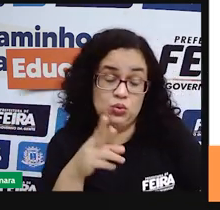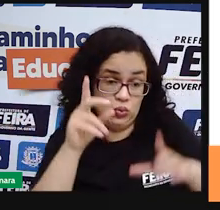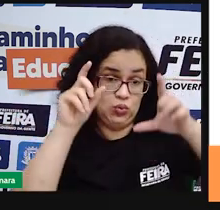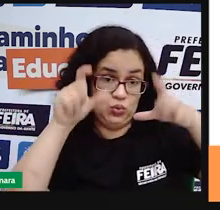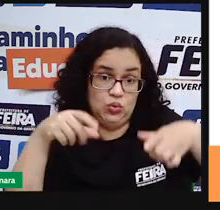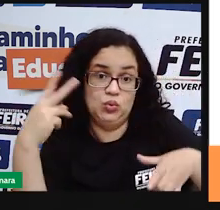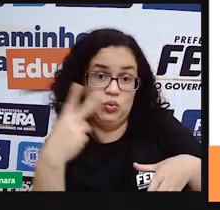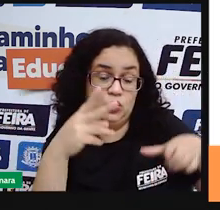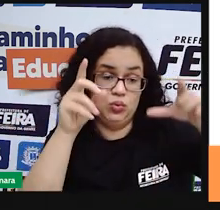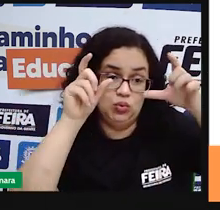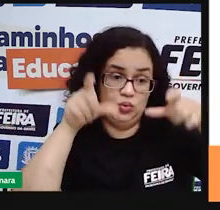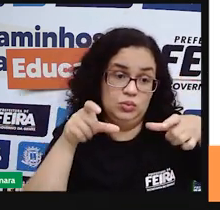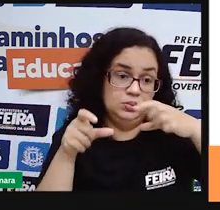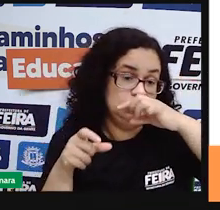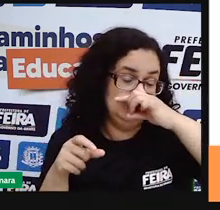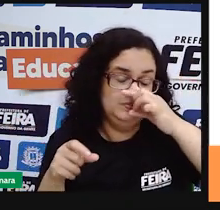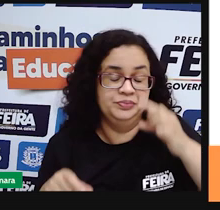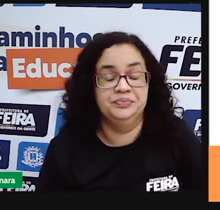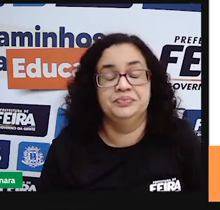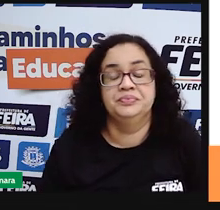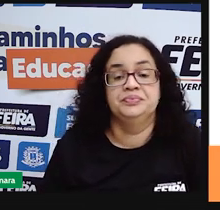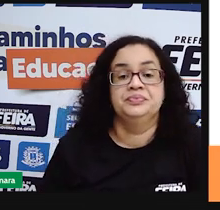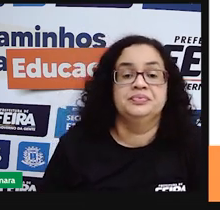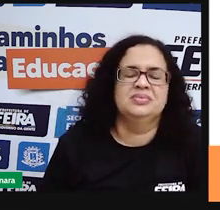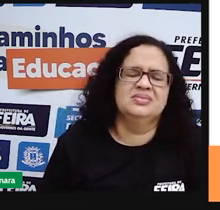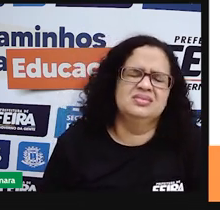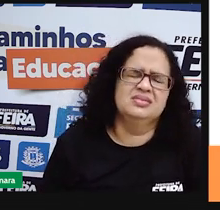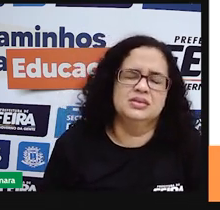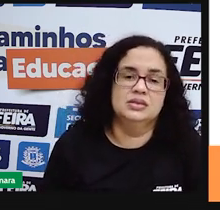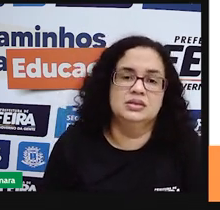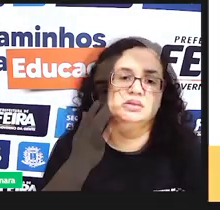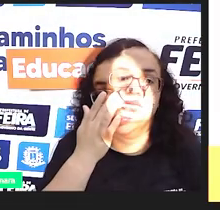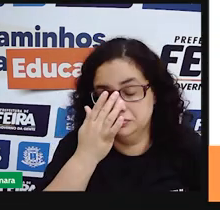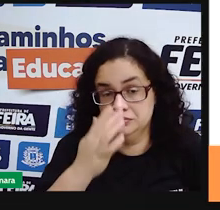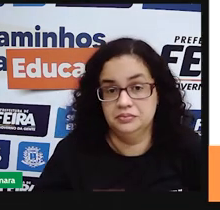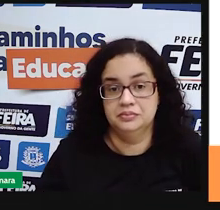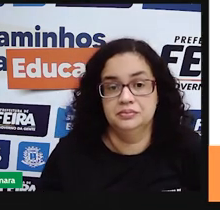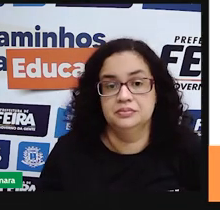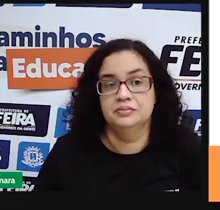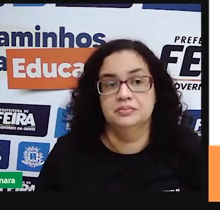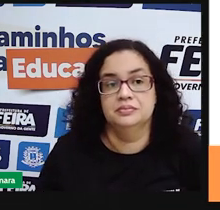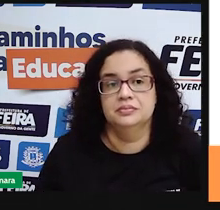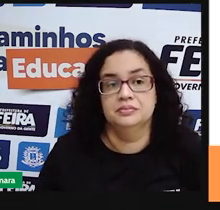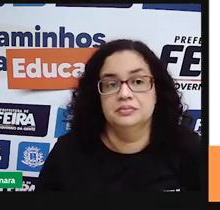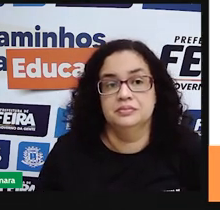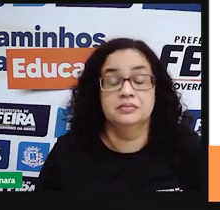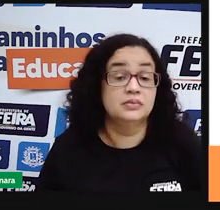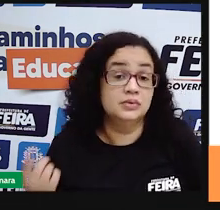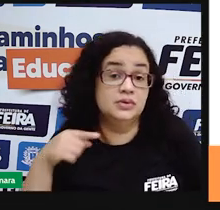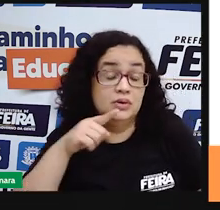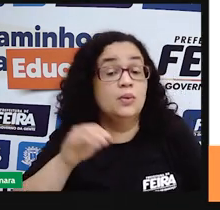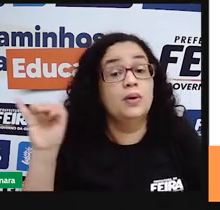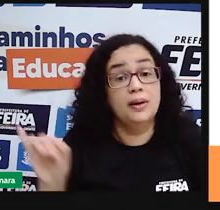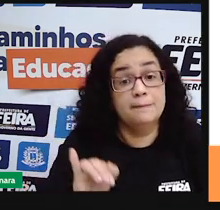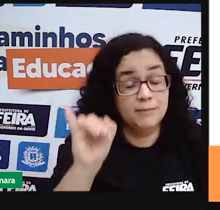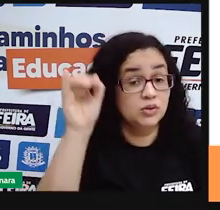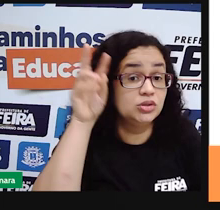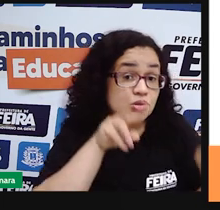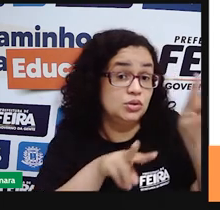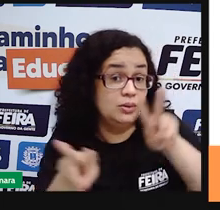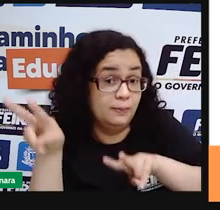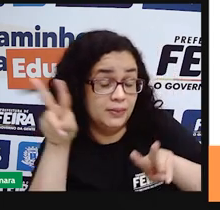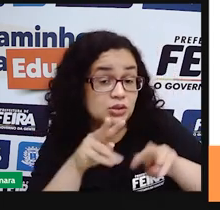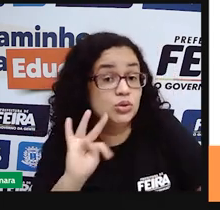208.691 indígenas. E aí é importante observar que